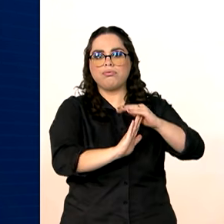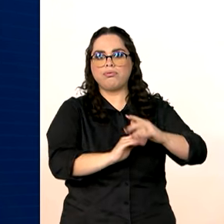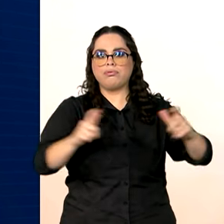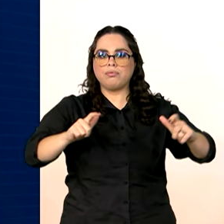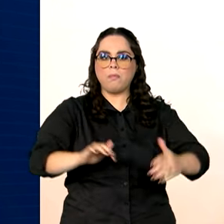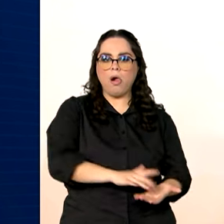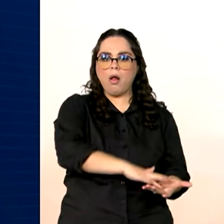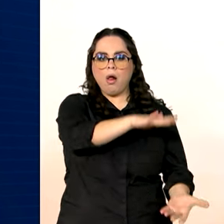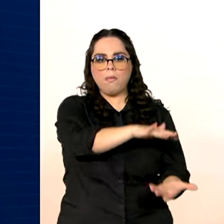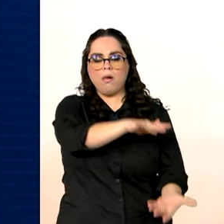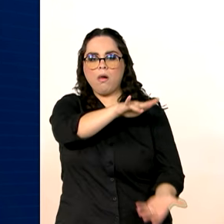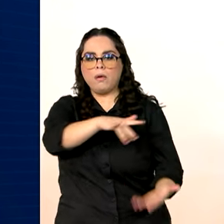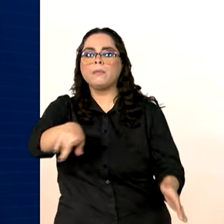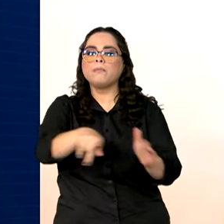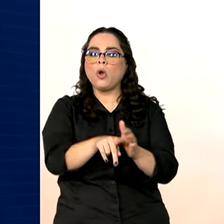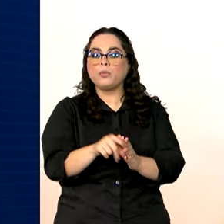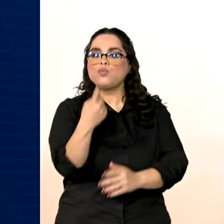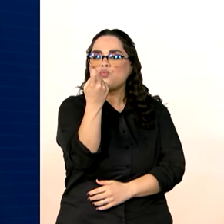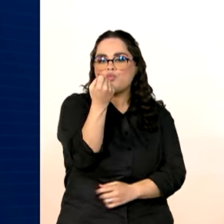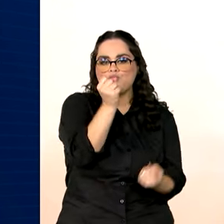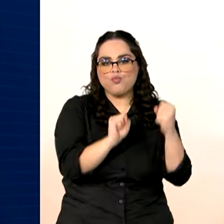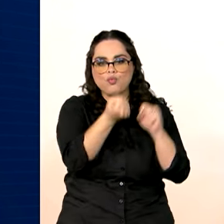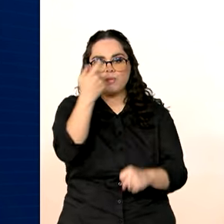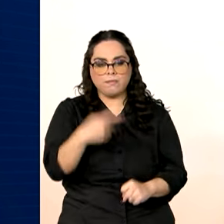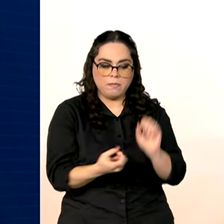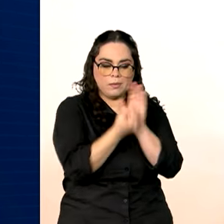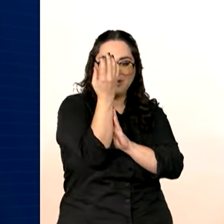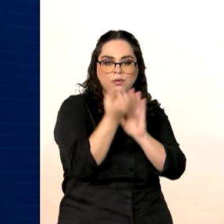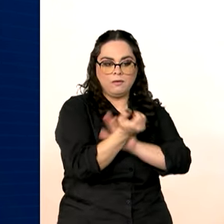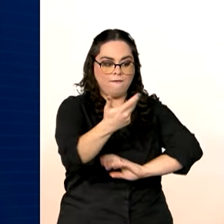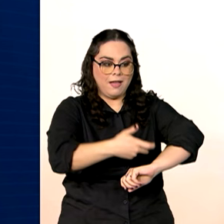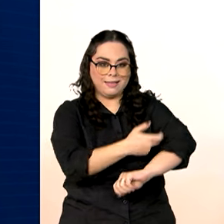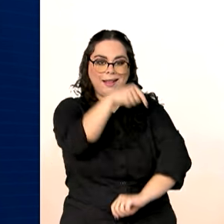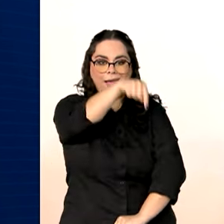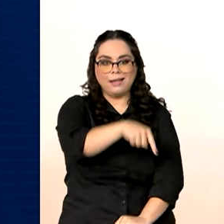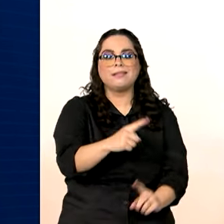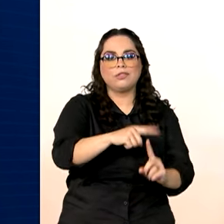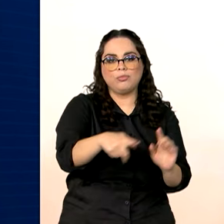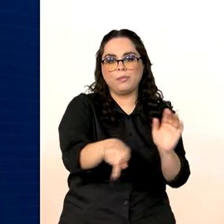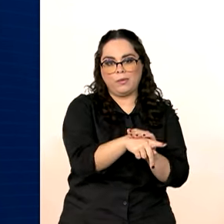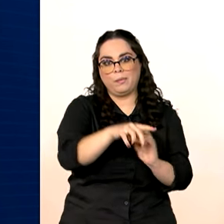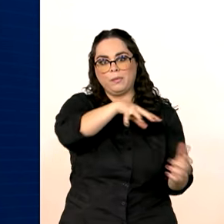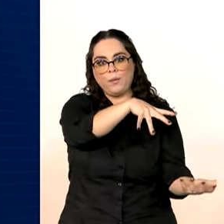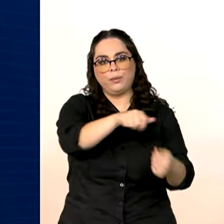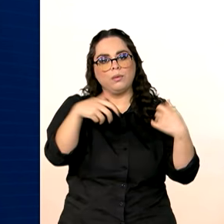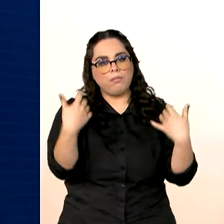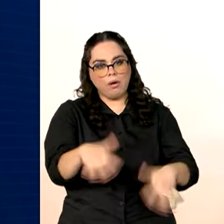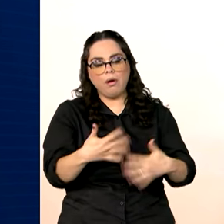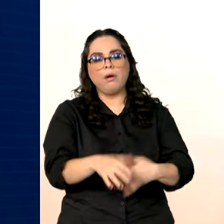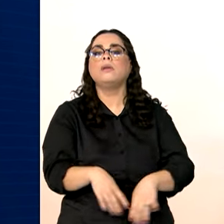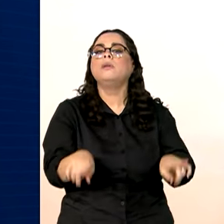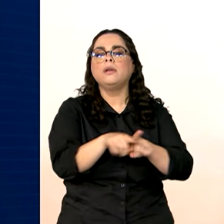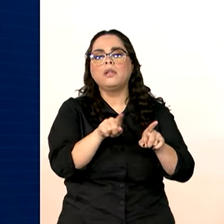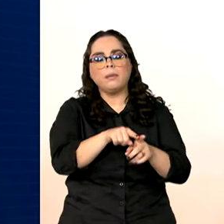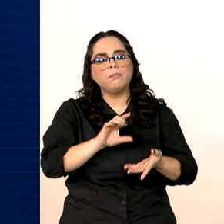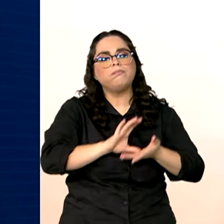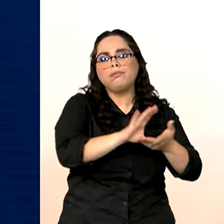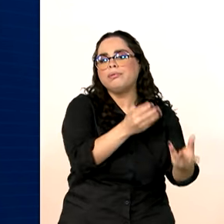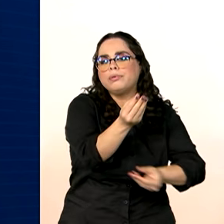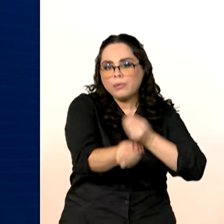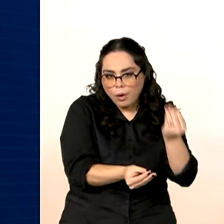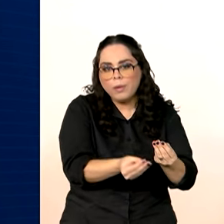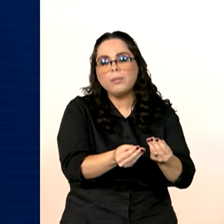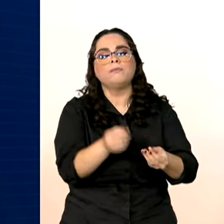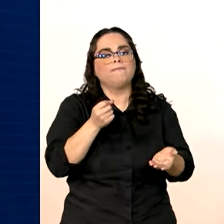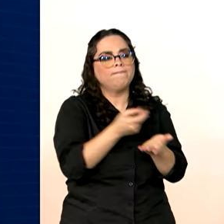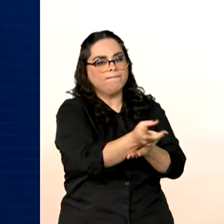fornecimento da única fábrica que produz esse tipo de vacina no mundo. Recursos também foram destinados para aquisição